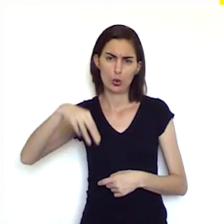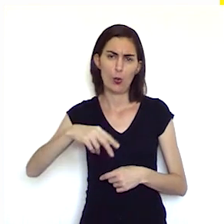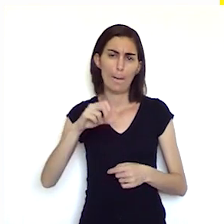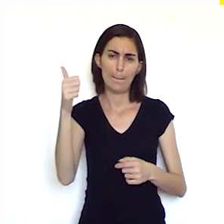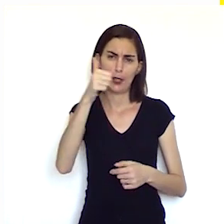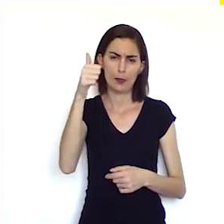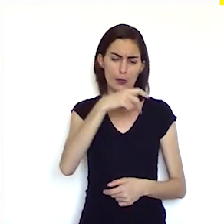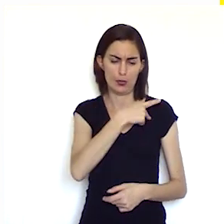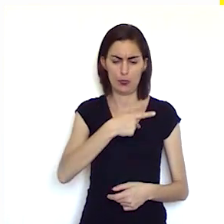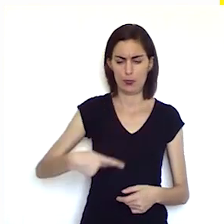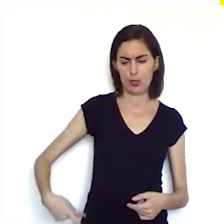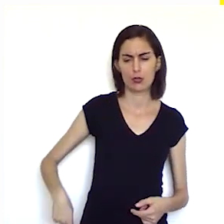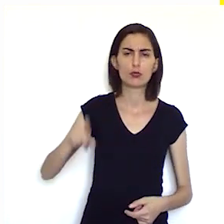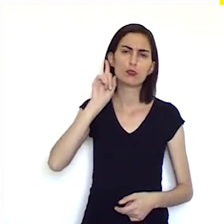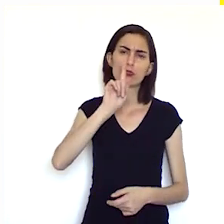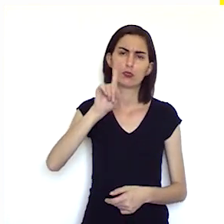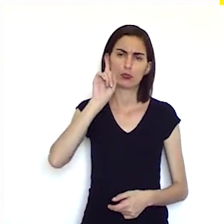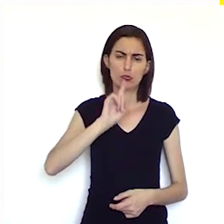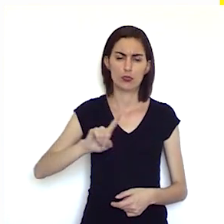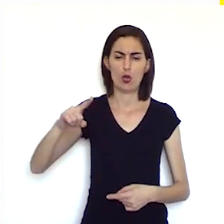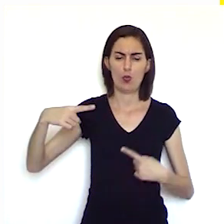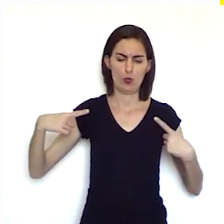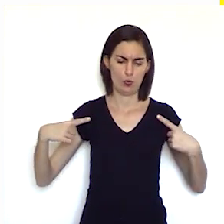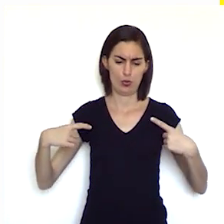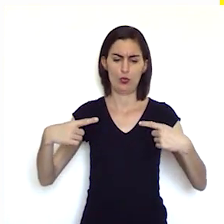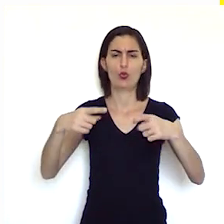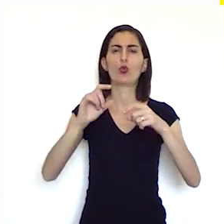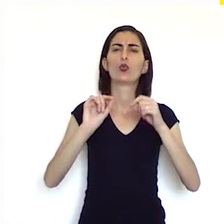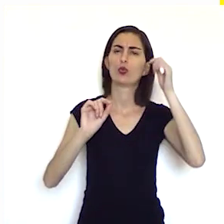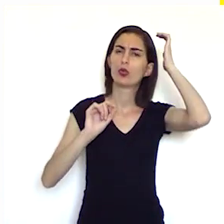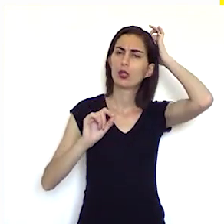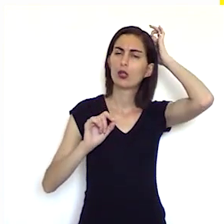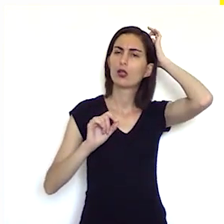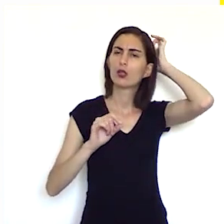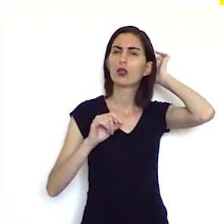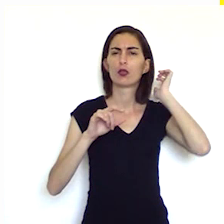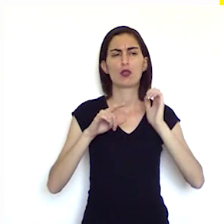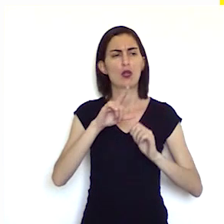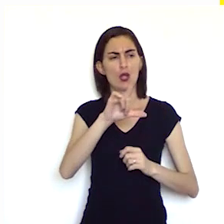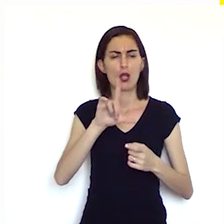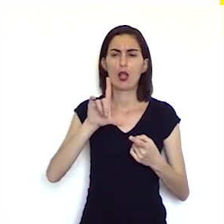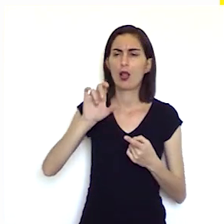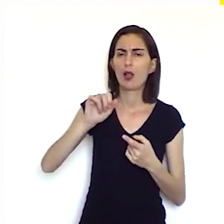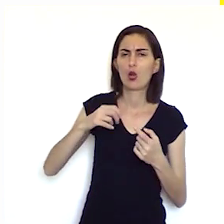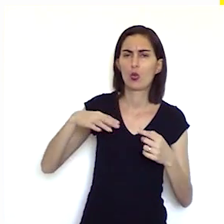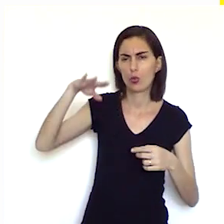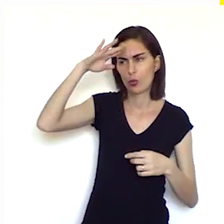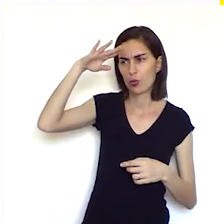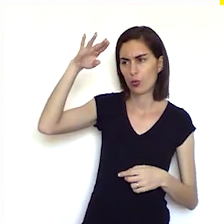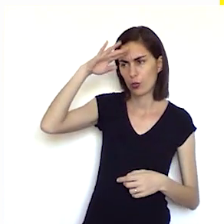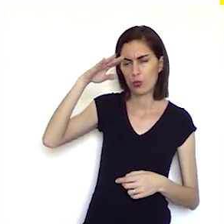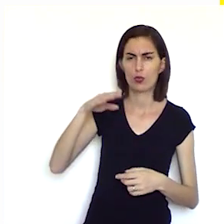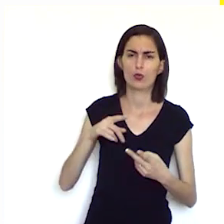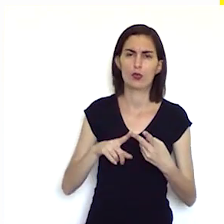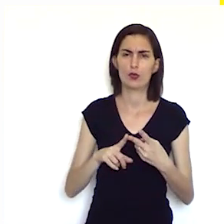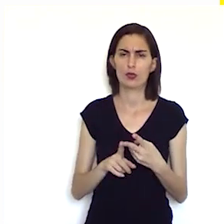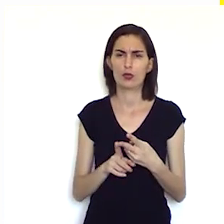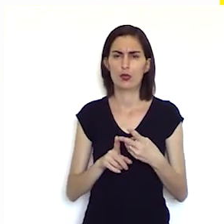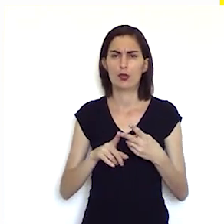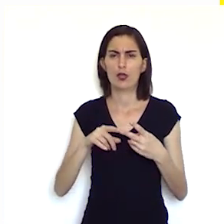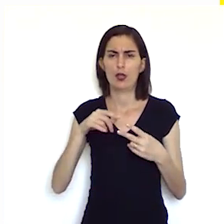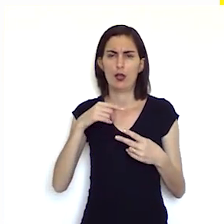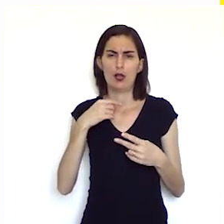Unidos o combate se deu contra os legalistas as tropas britânicas e os indígenas ou seja